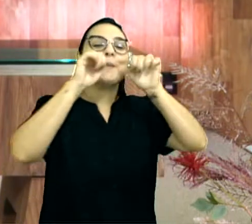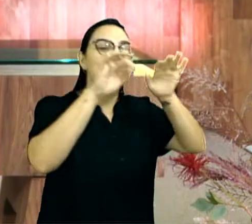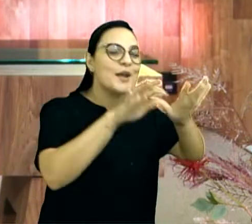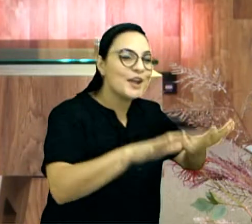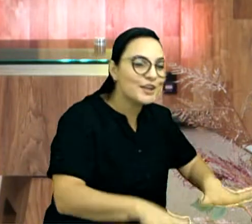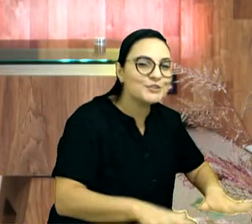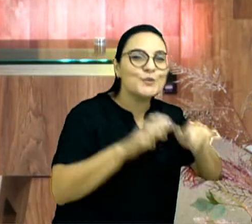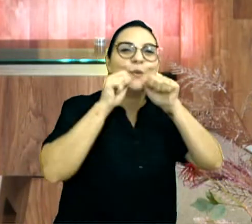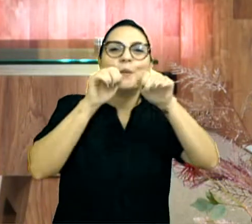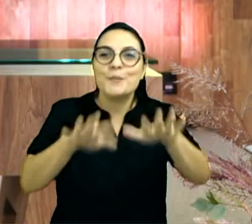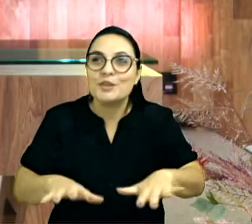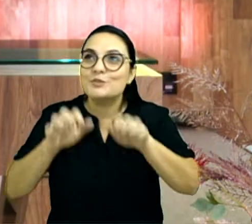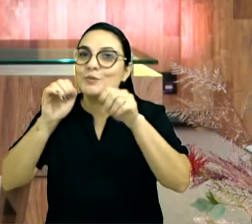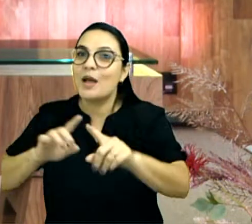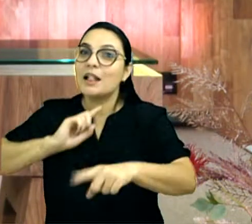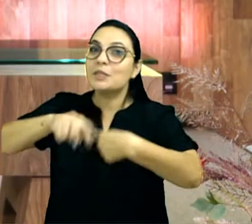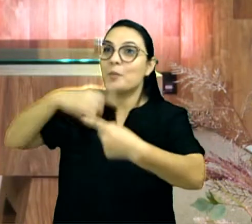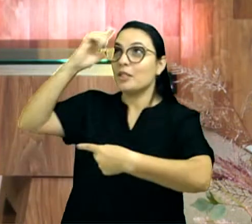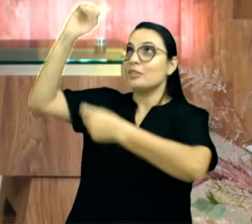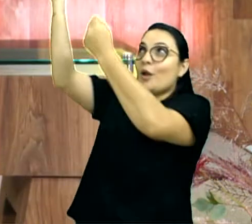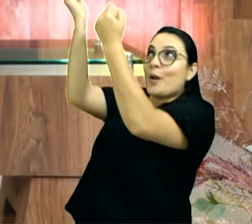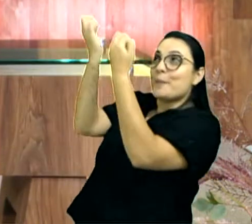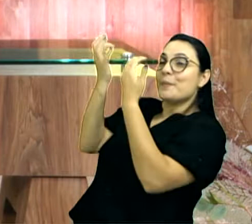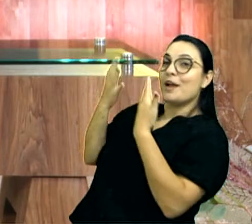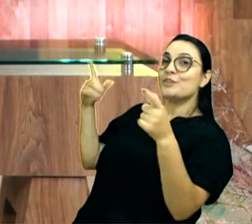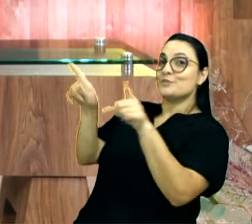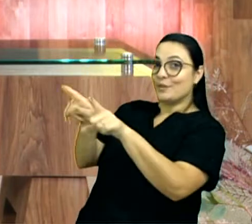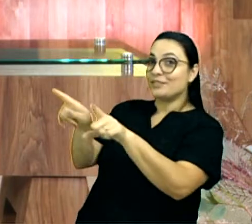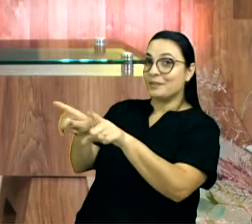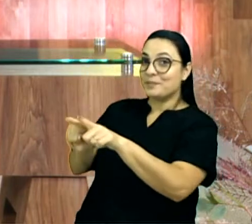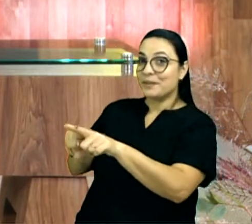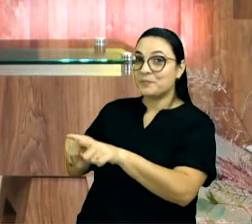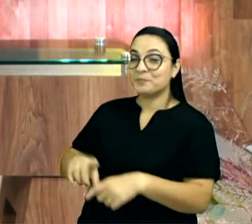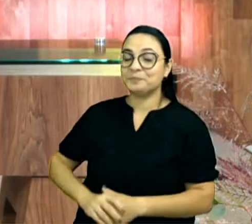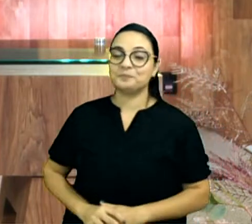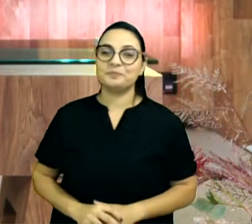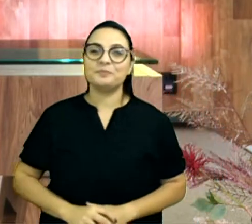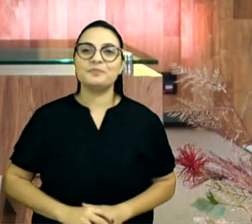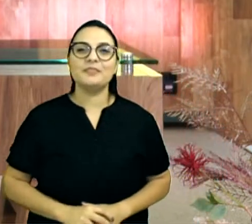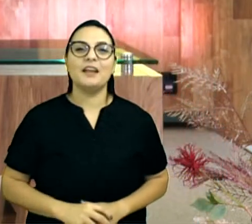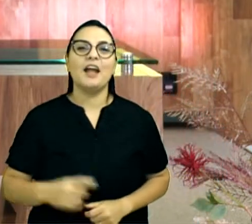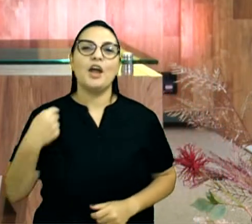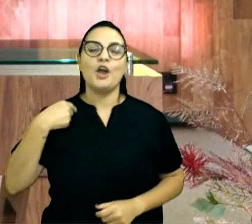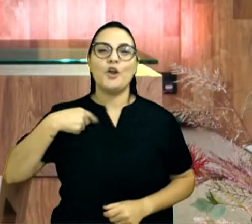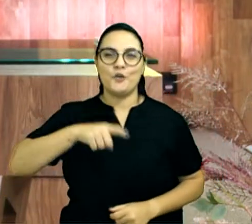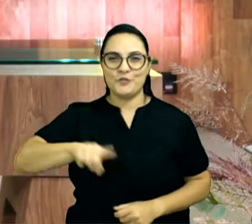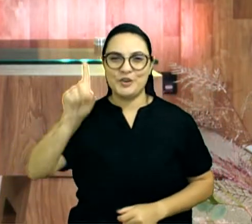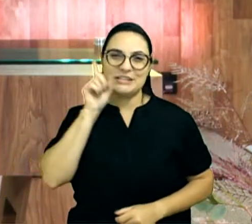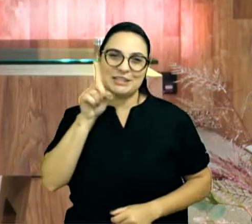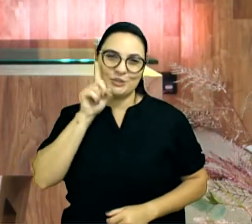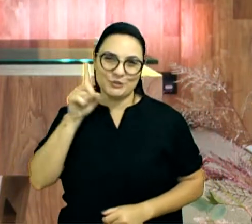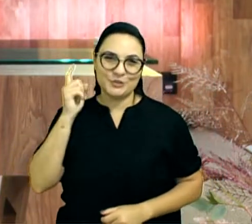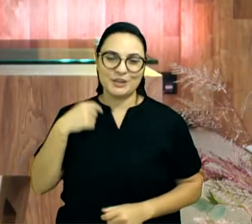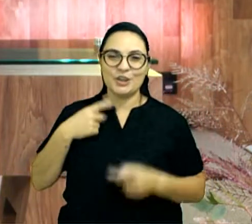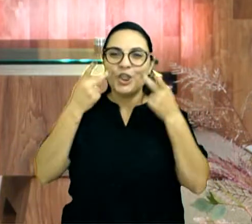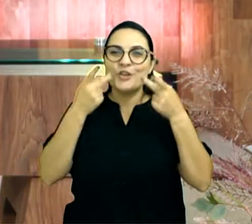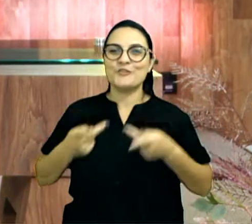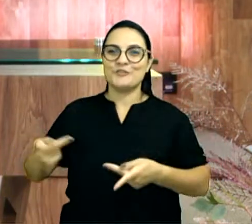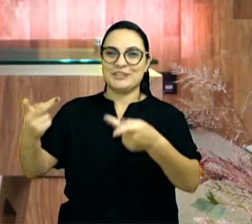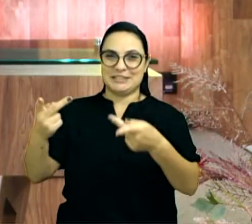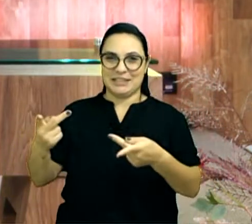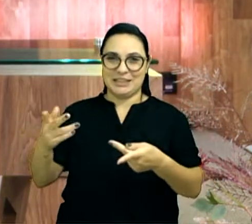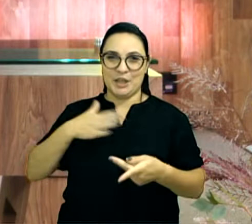Eu contei, dei um testemunho aí numa quinta-feira sobre a minha volta lá dos Estados Unidos, que eu fui visitar meu netinho e nós perdemos o voo.